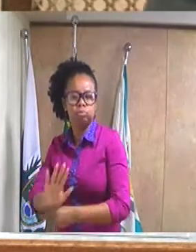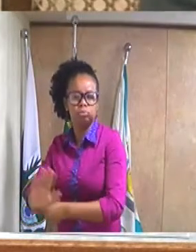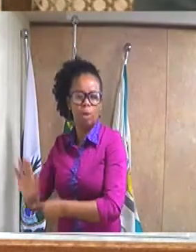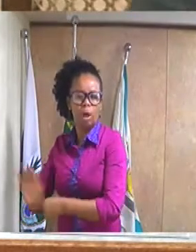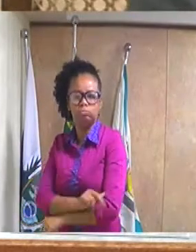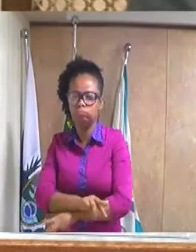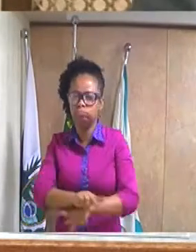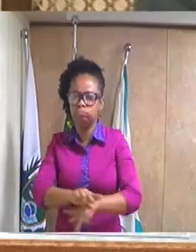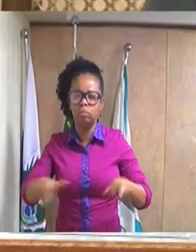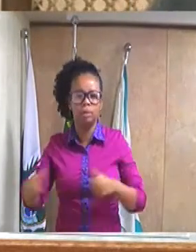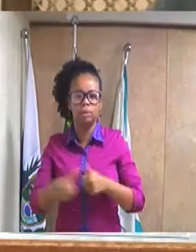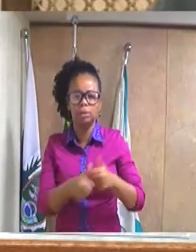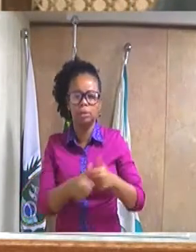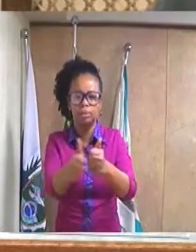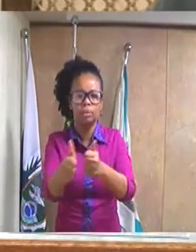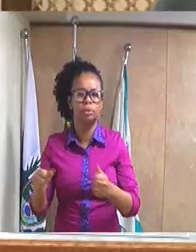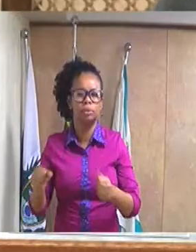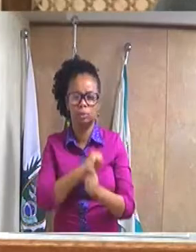segmentos da sociedade.